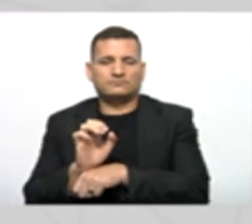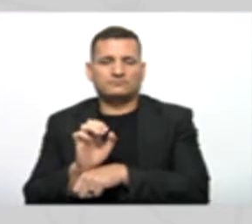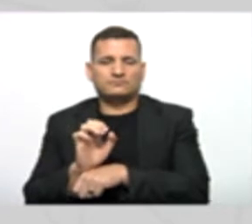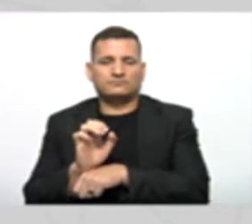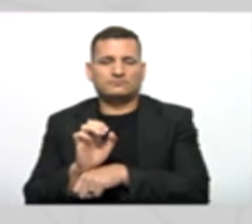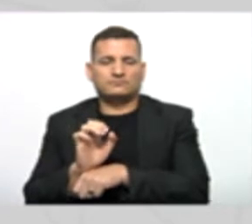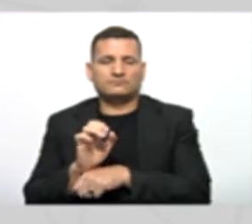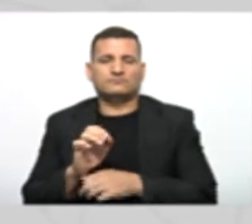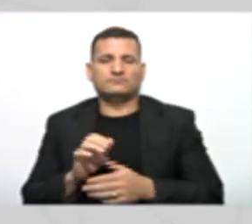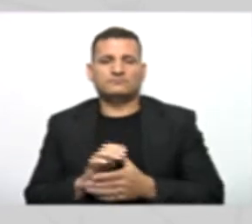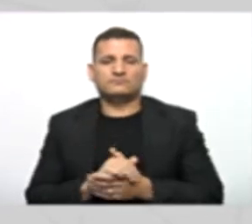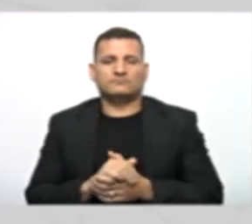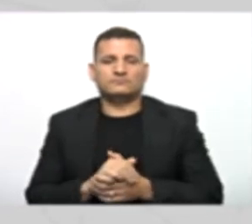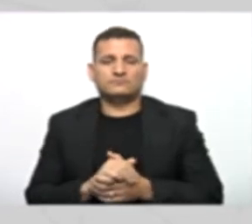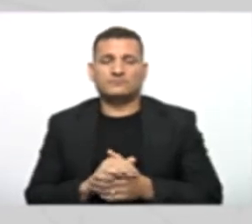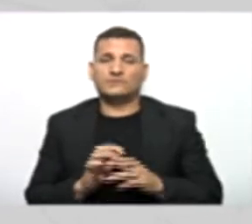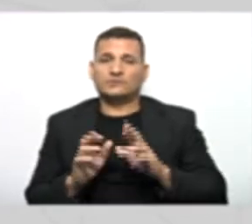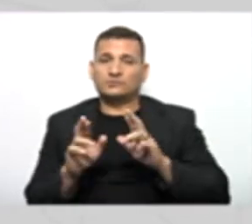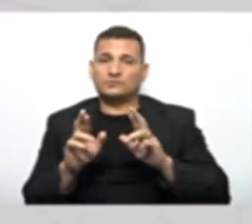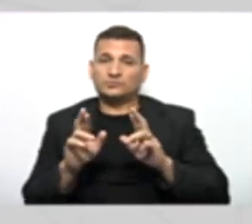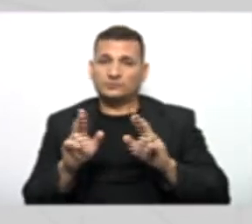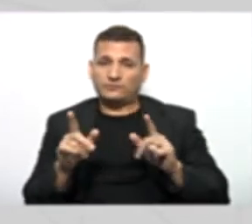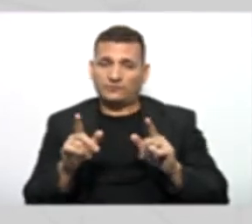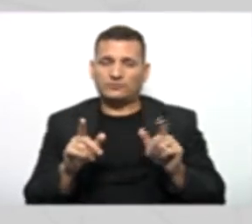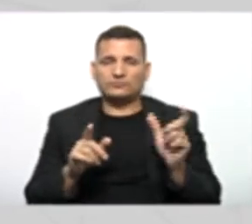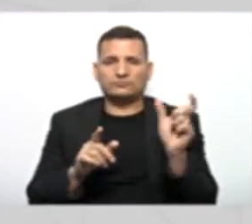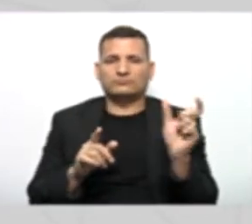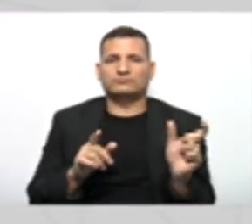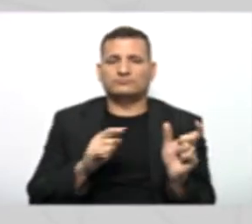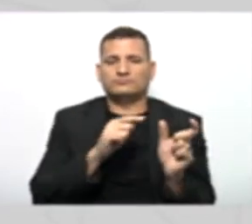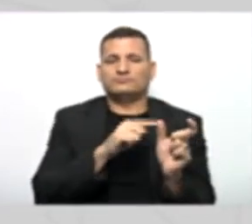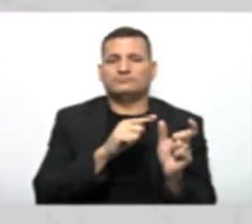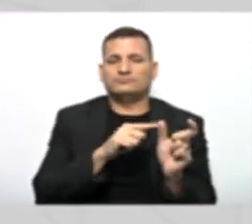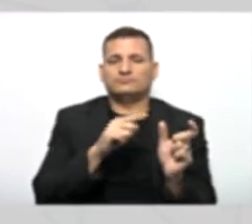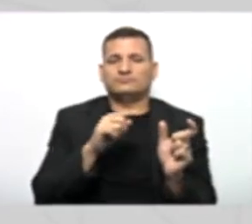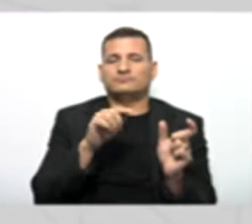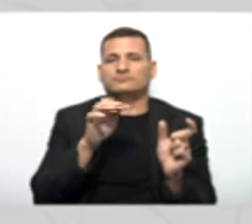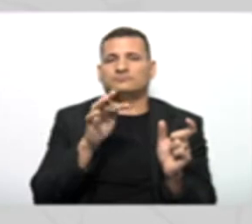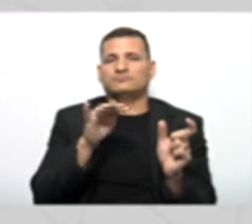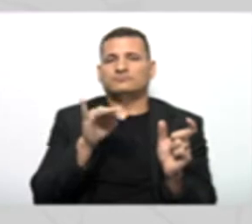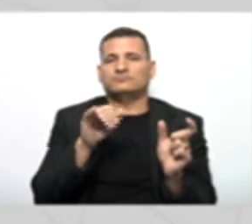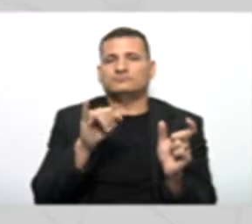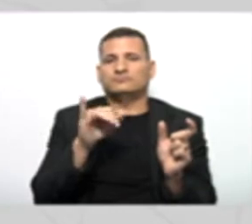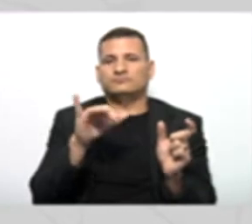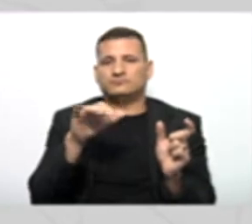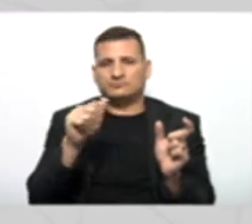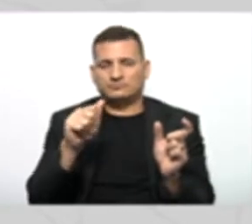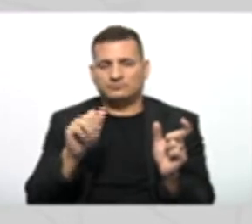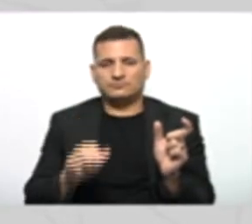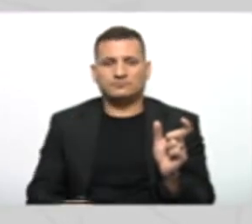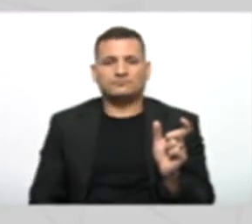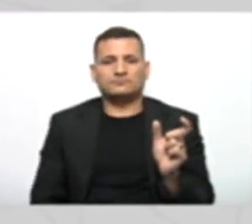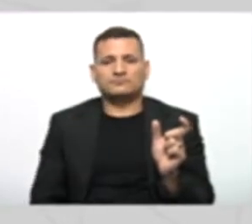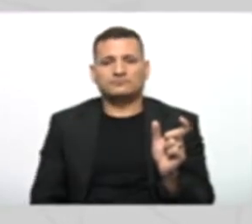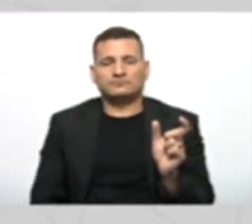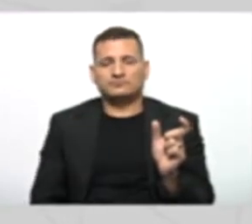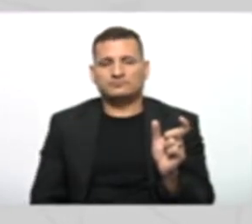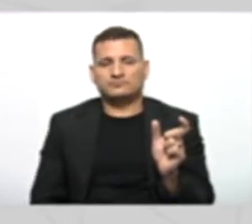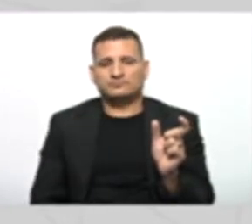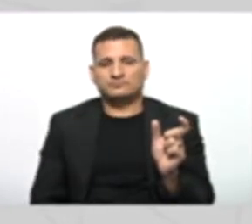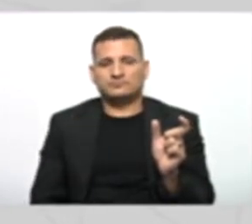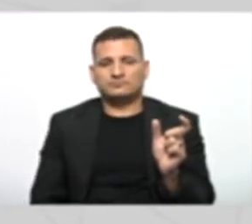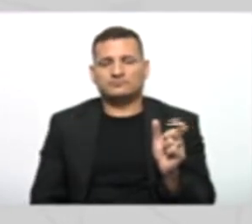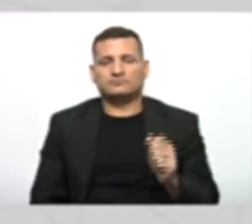diretamente, certo? Sendo distinguida diretamente da classe pessoa física. Então, aqui é que vai